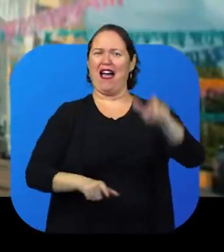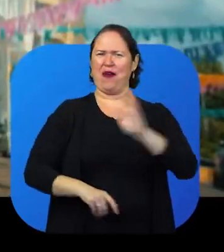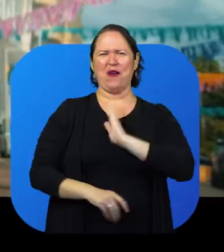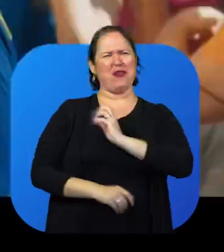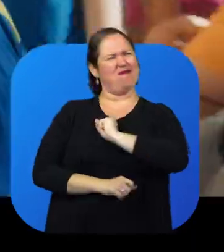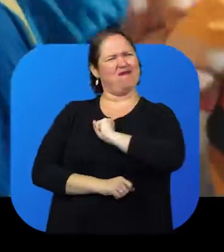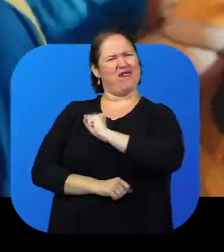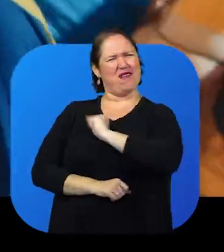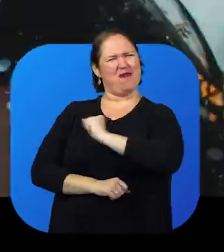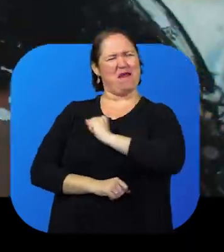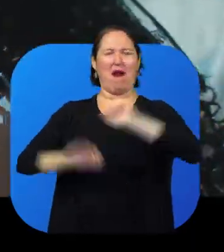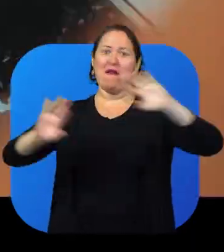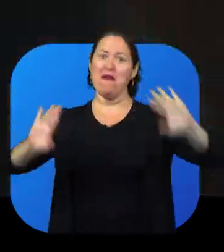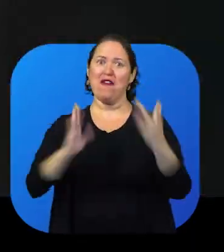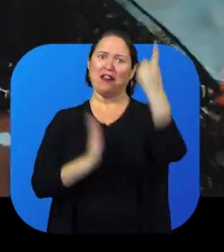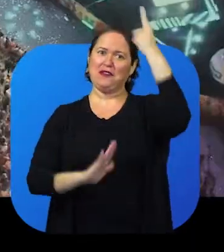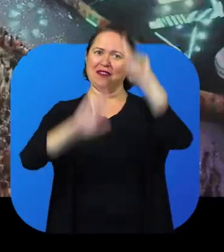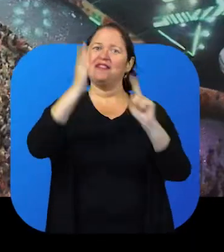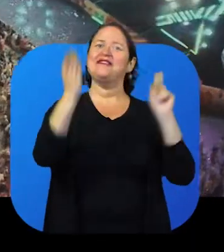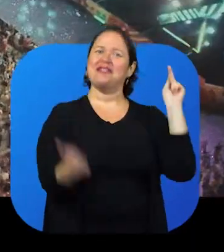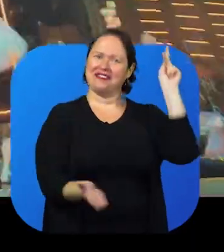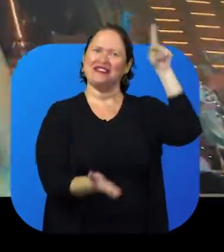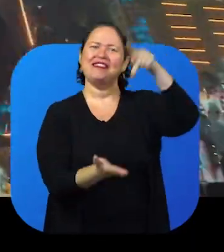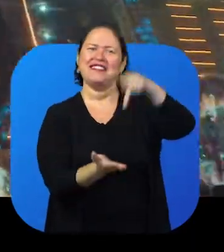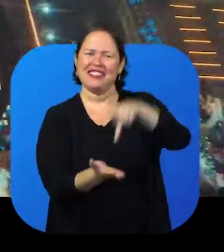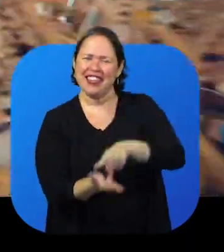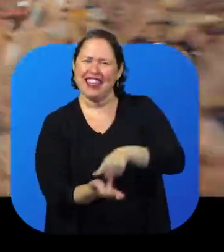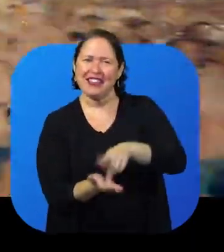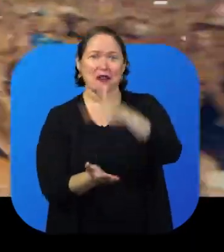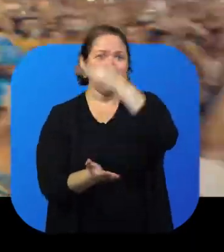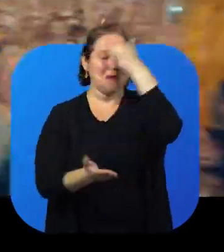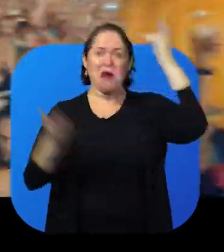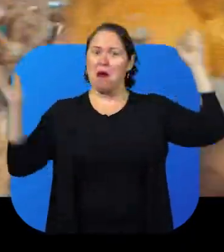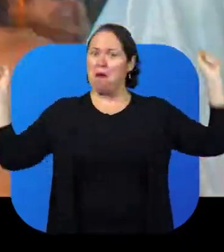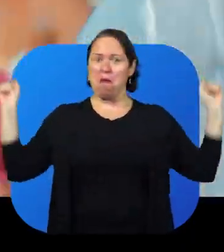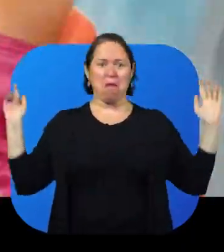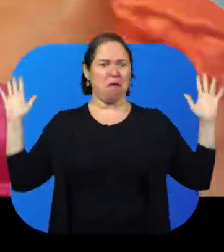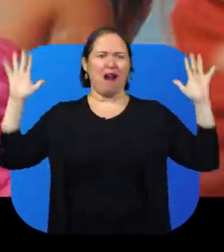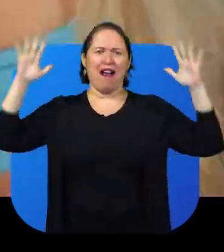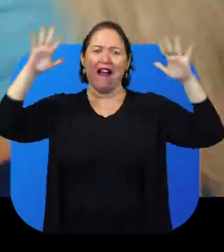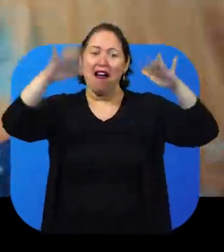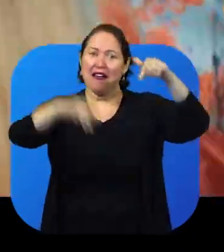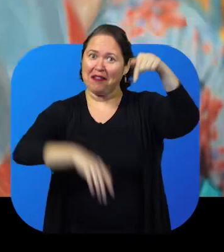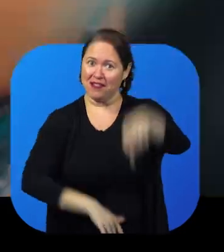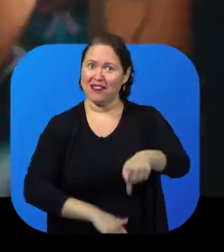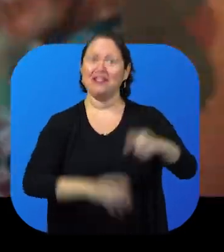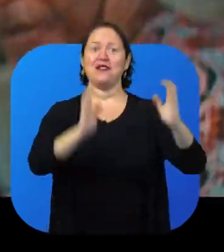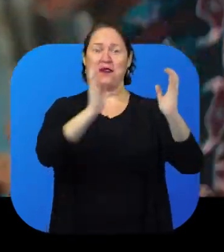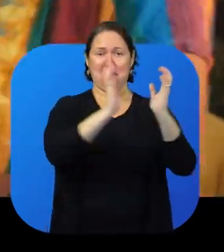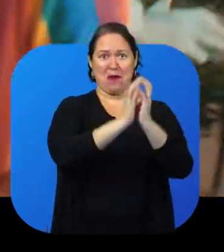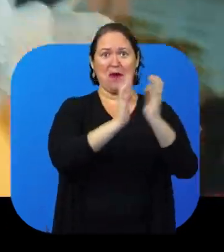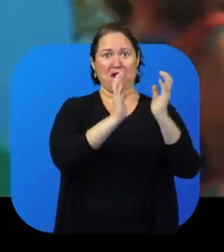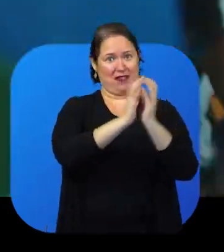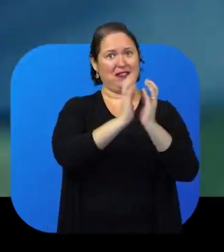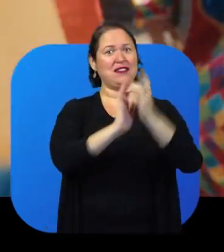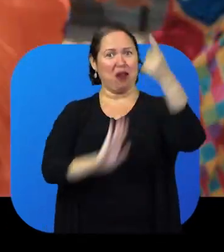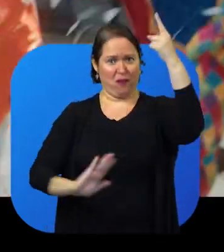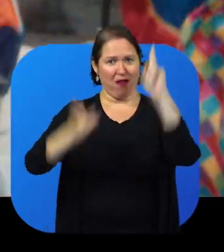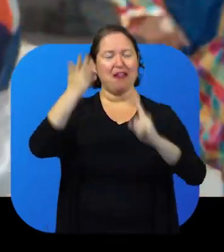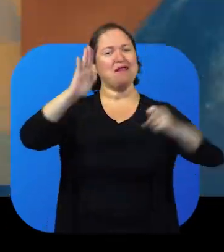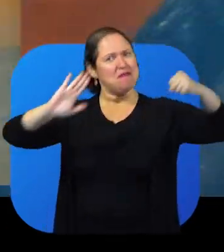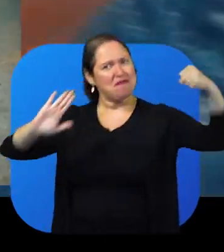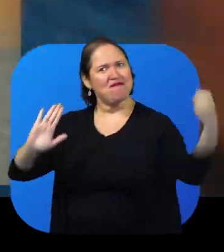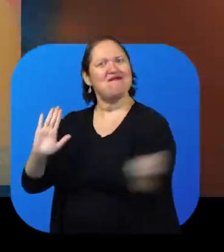Acelera o coração e faz um carnaval de rua de verdade. Todo mundo quer estar aqui. No